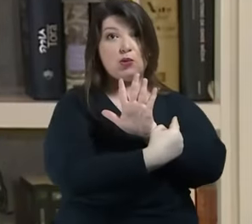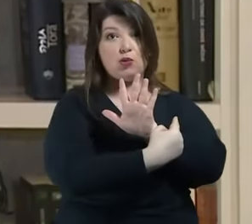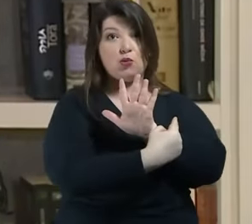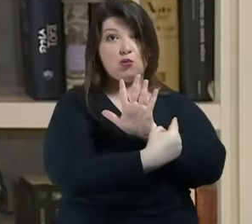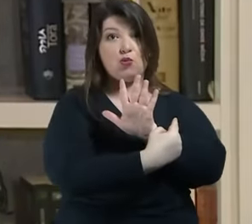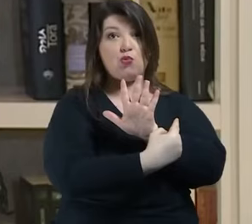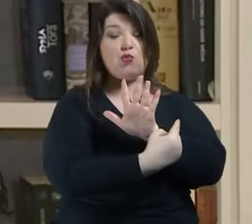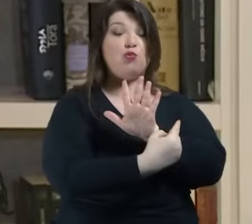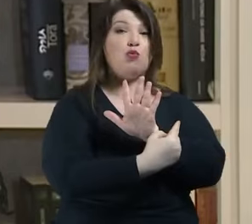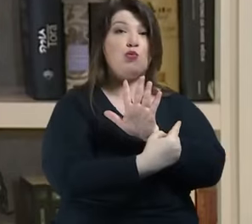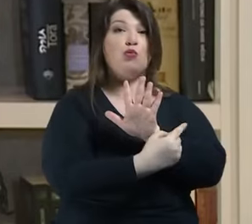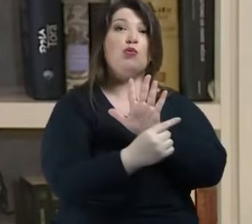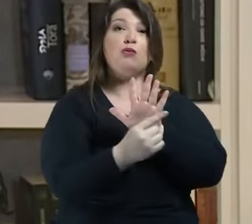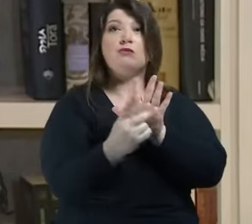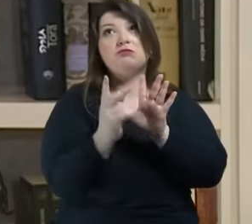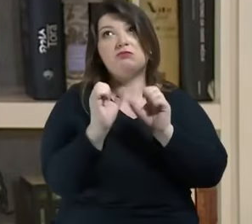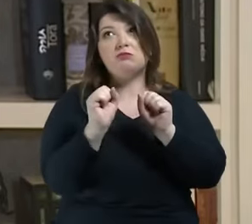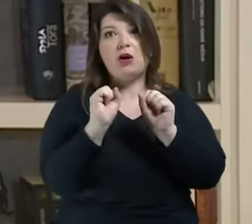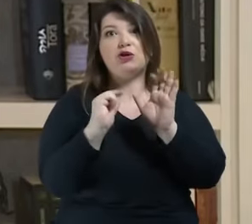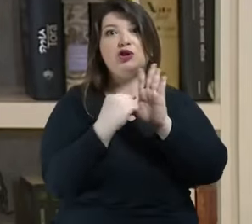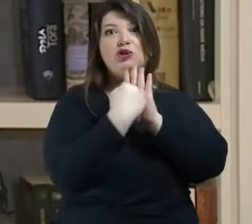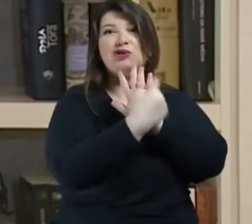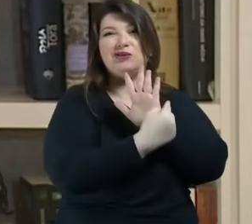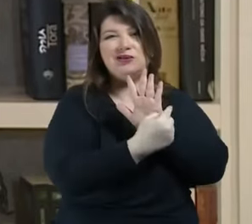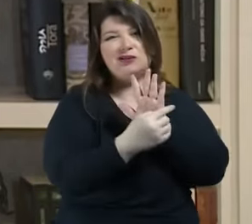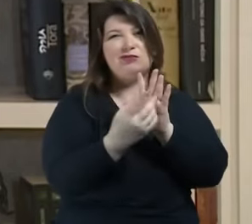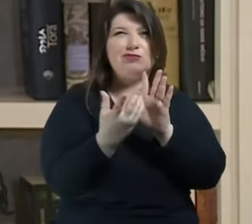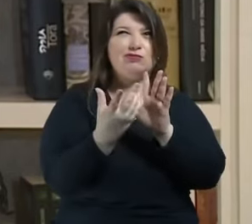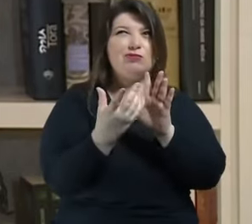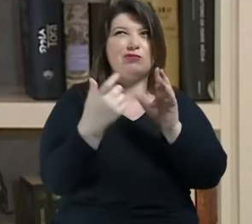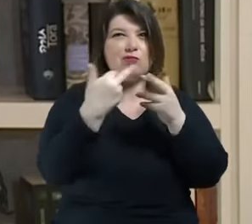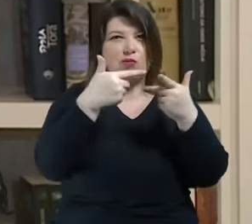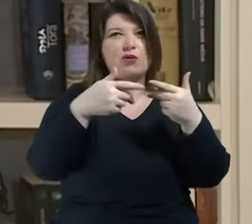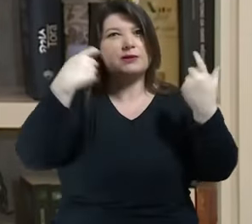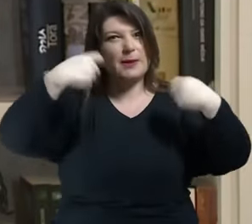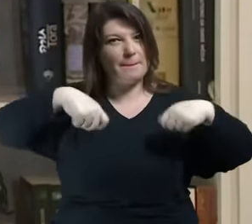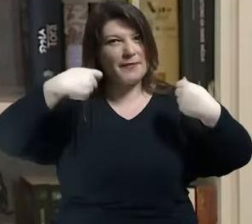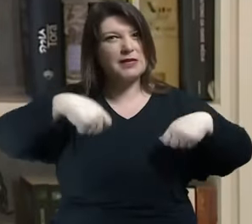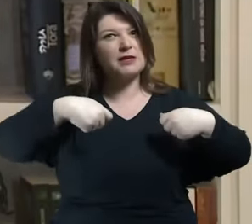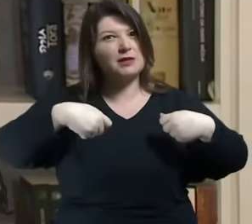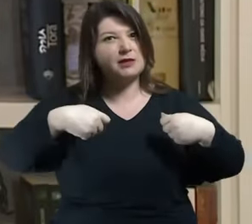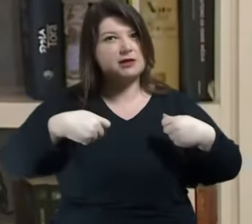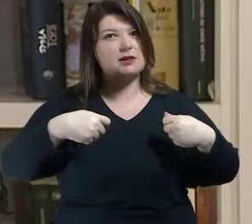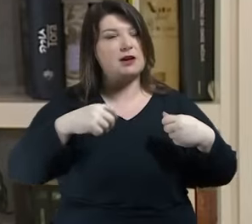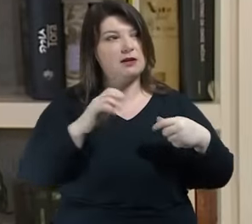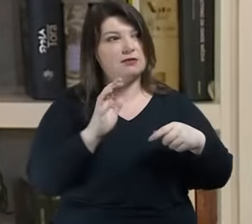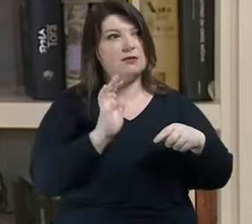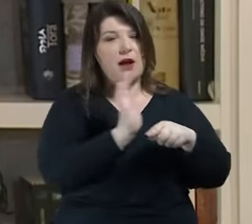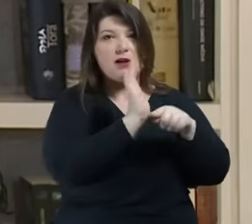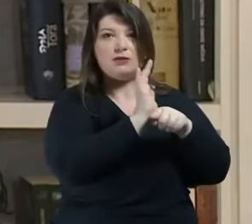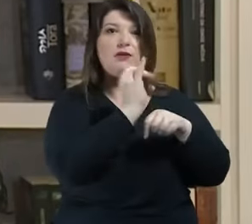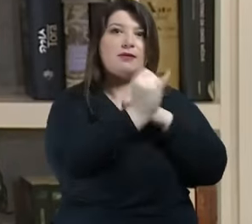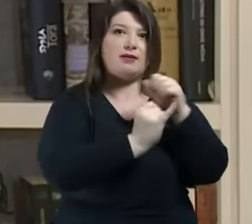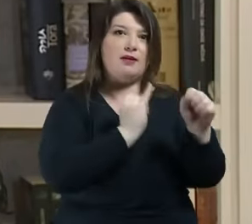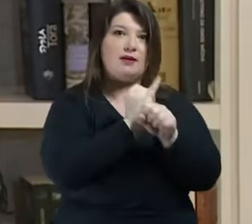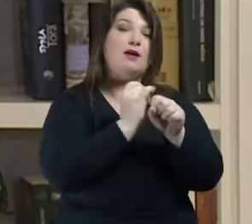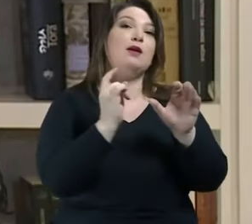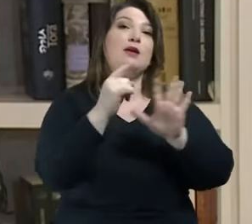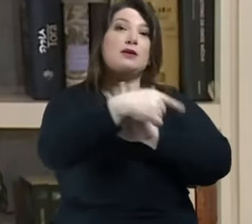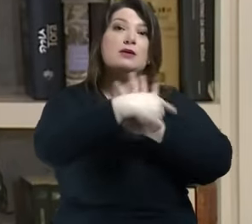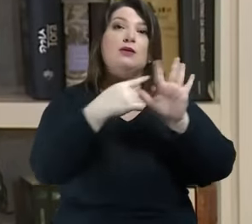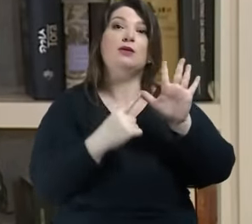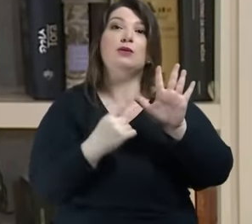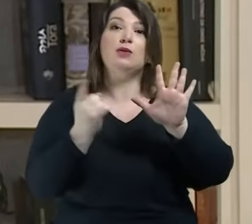seja acessado para que tenha eco para que ele repercuta sua ideia o primeiro elemento é o humor